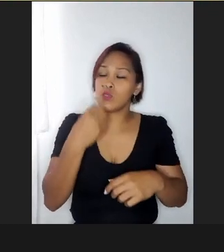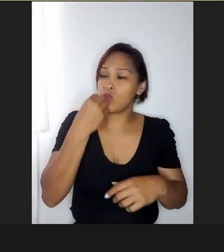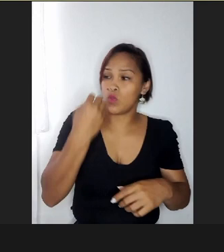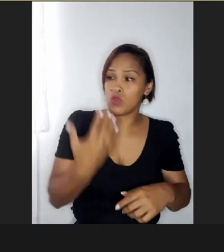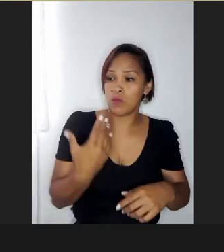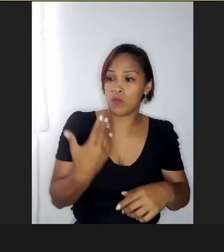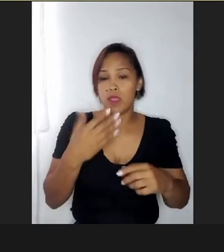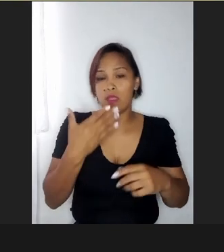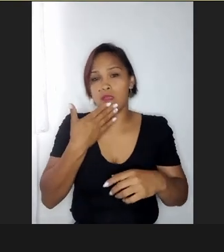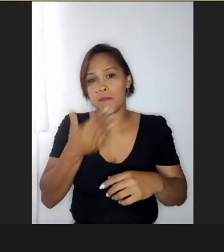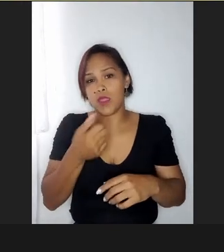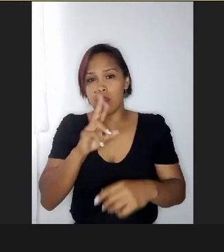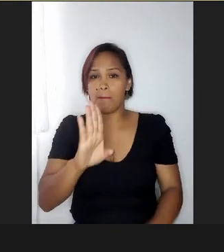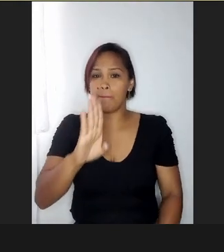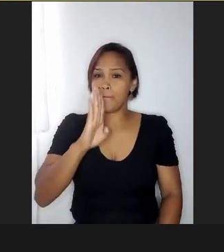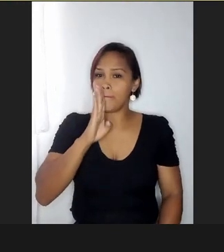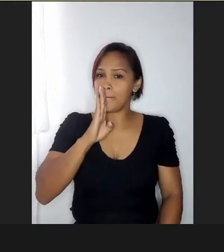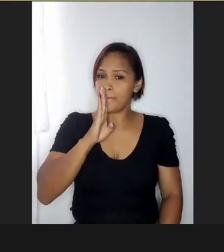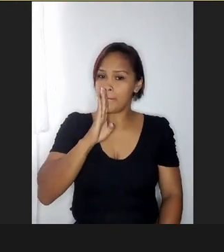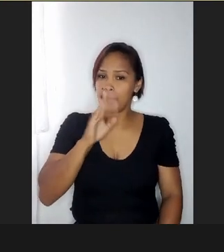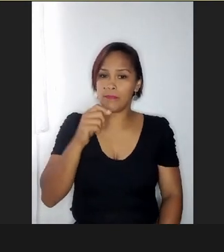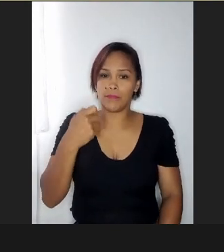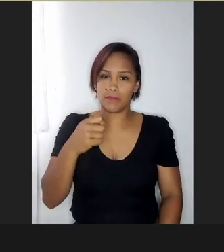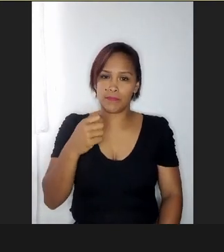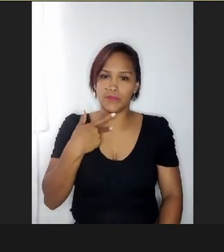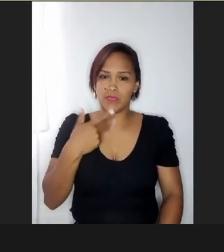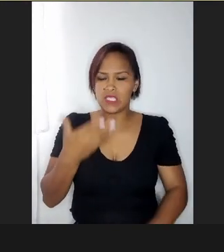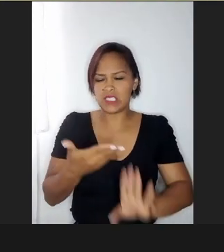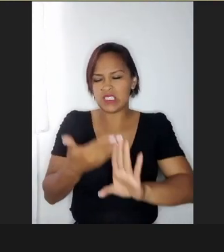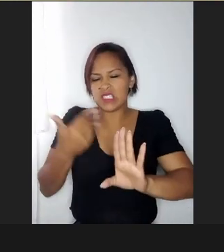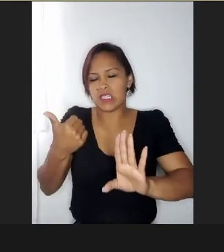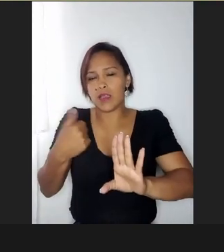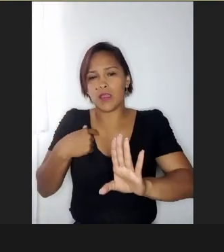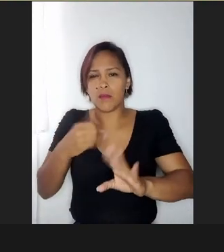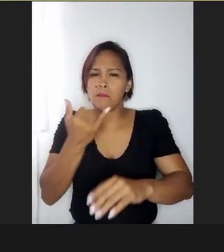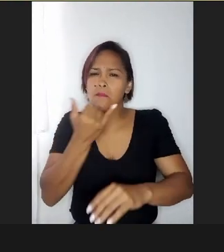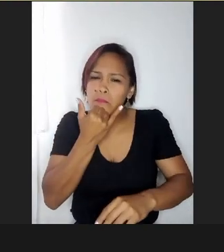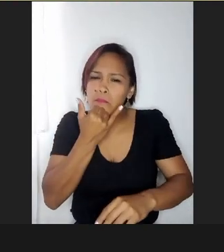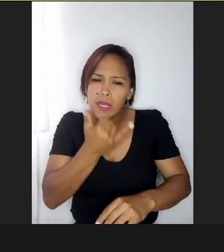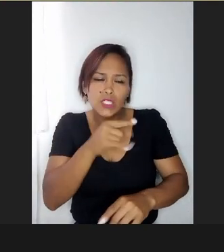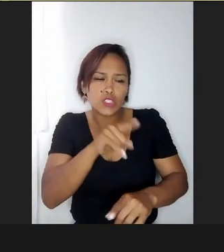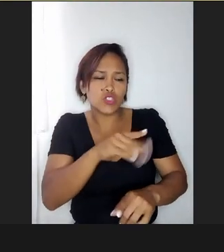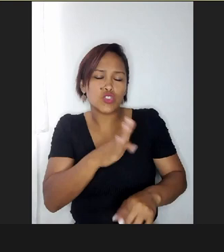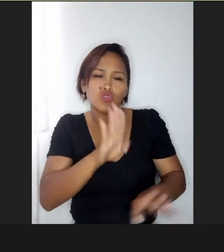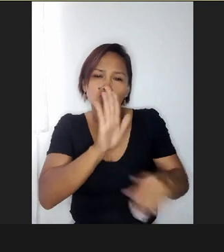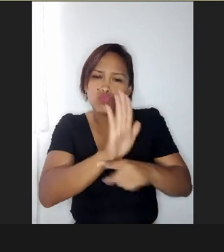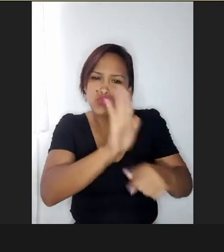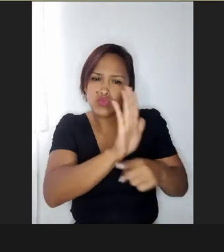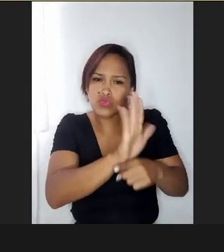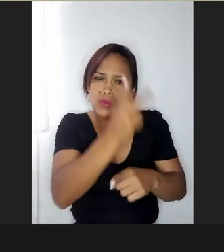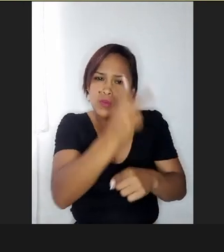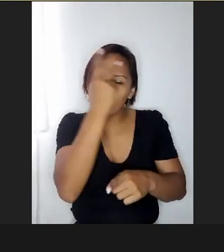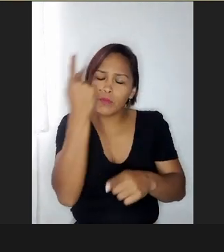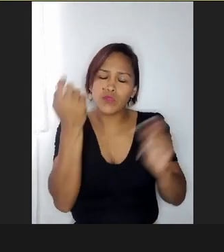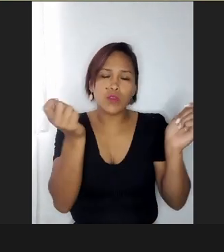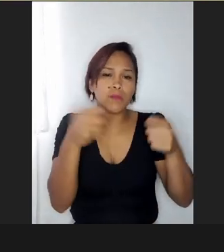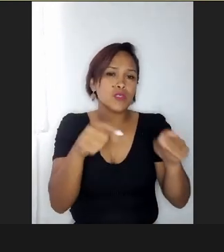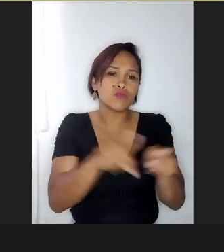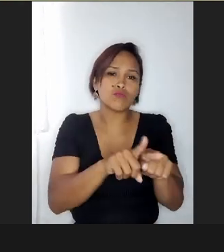às vezes eu falo para algumas mães que eu atendo, saem um pouquinho de cena, pede para o pai ajudar, pede para outra pessoa, para que você não